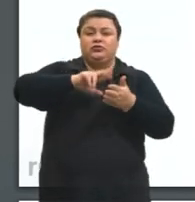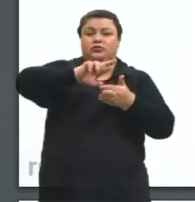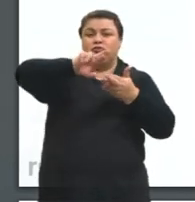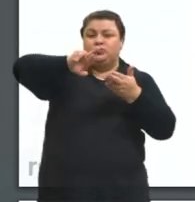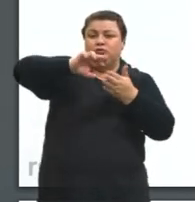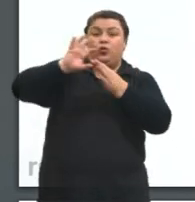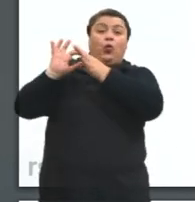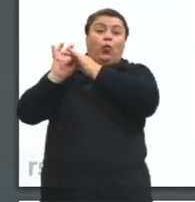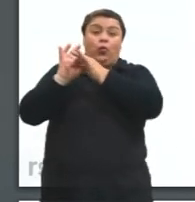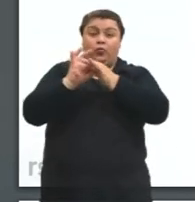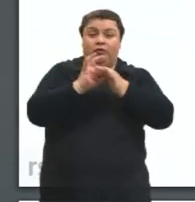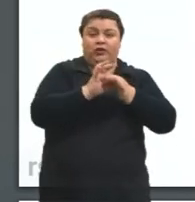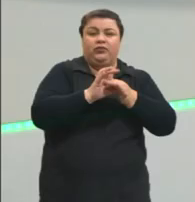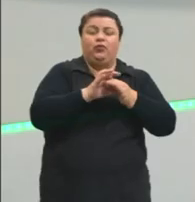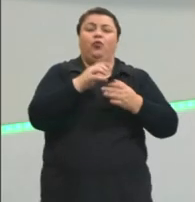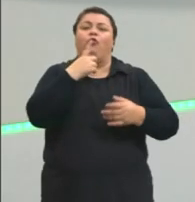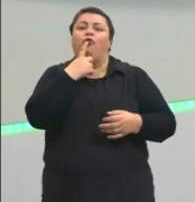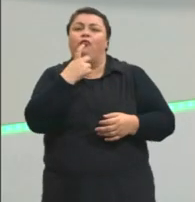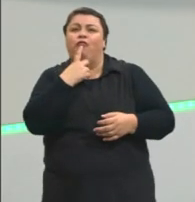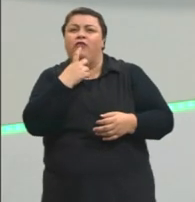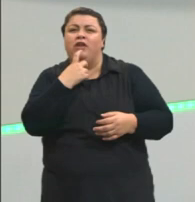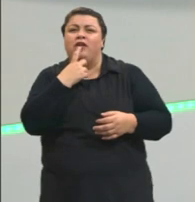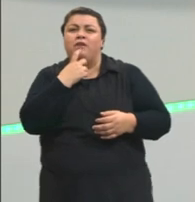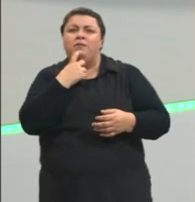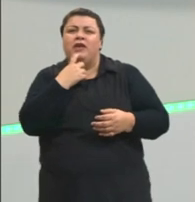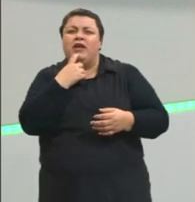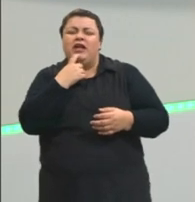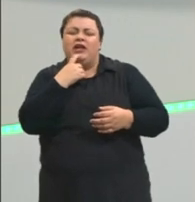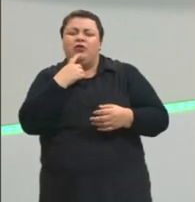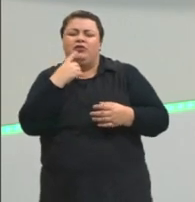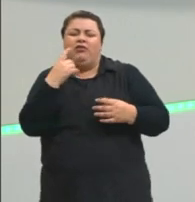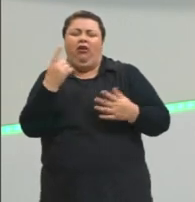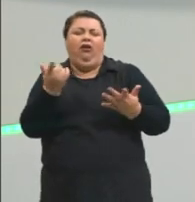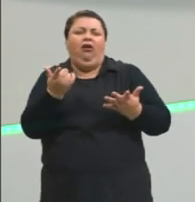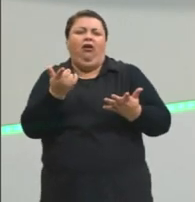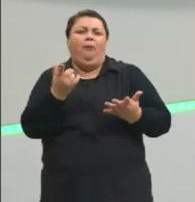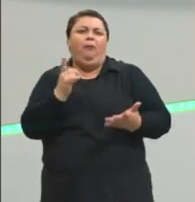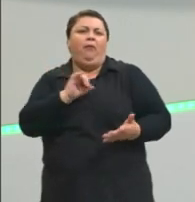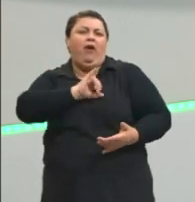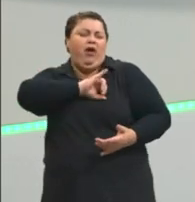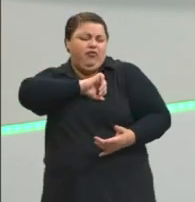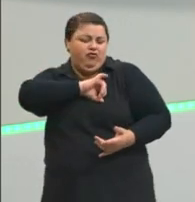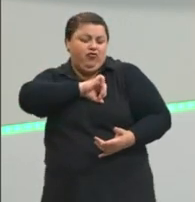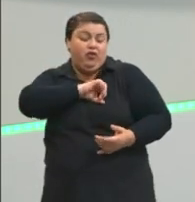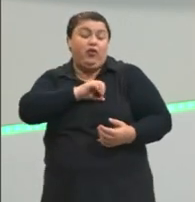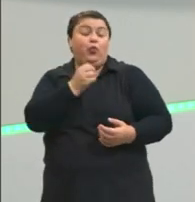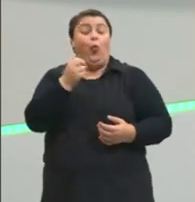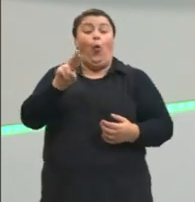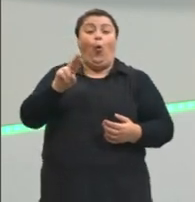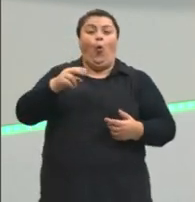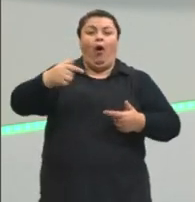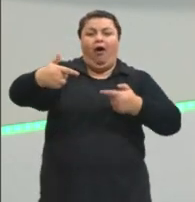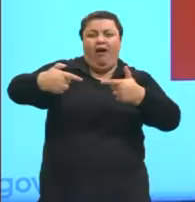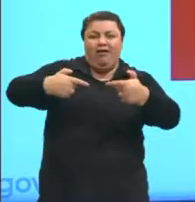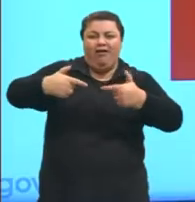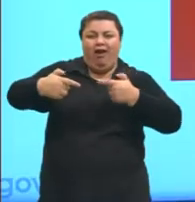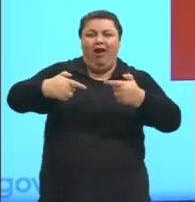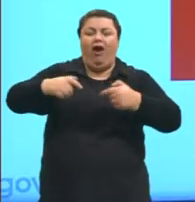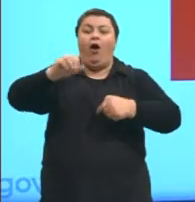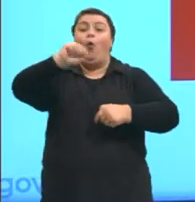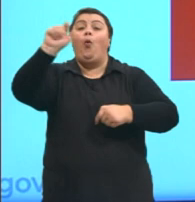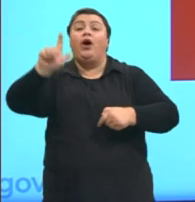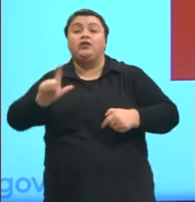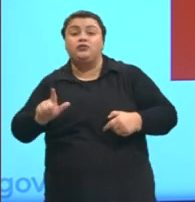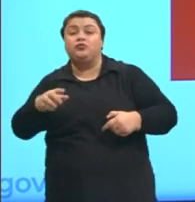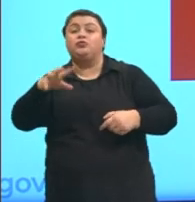O vermelho sempre foi uma cor ligada à paixão ou à guerra. O azul e o